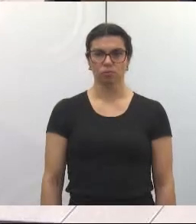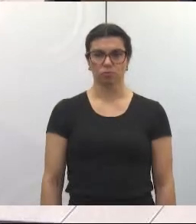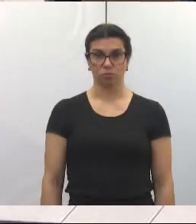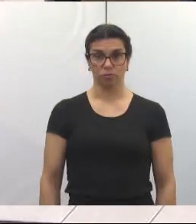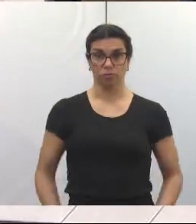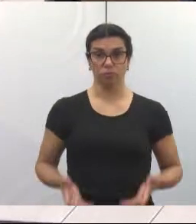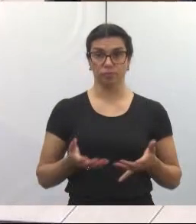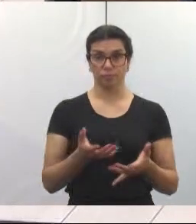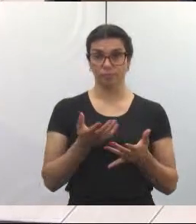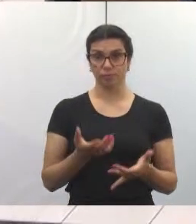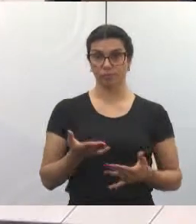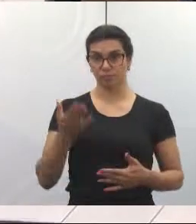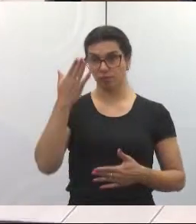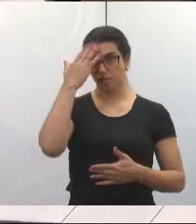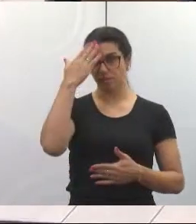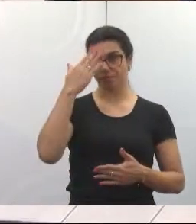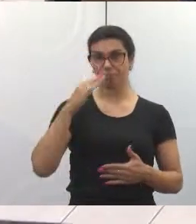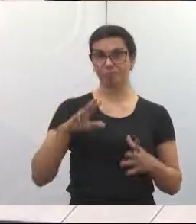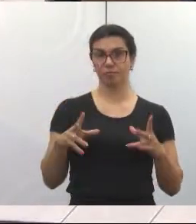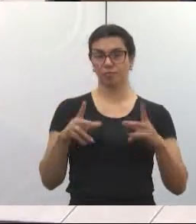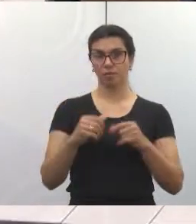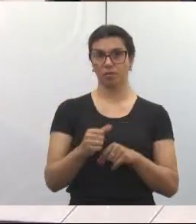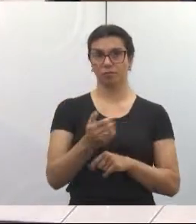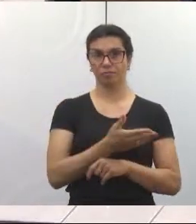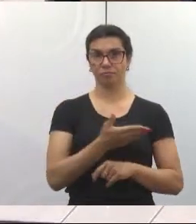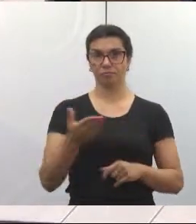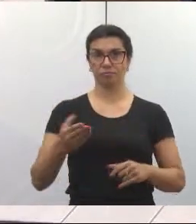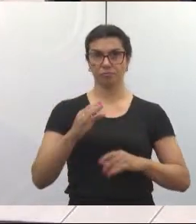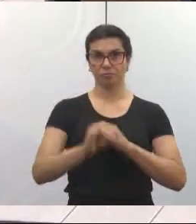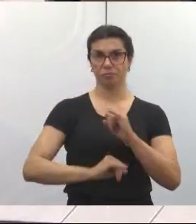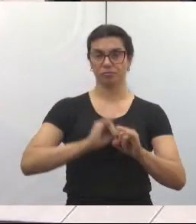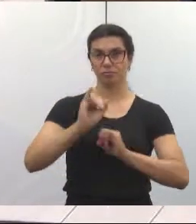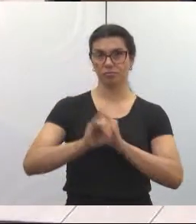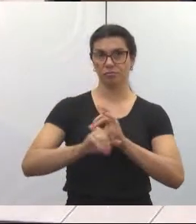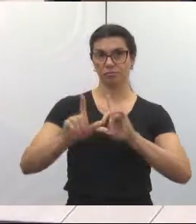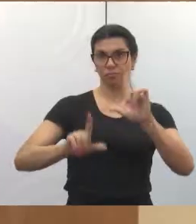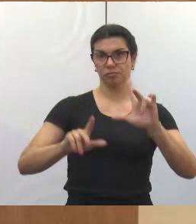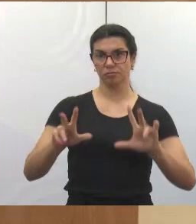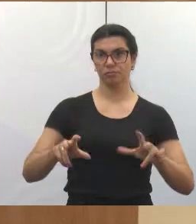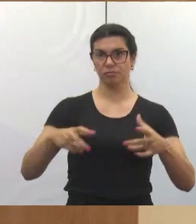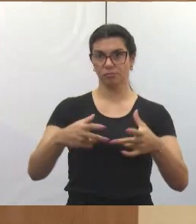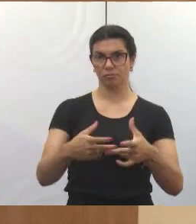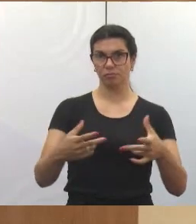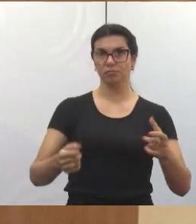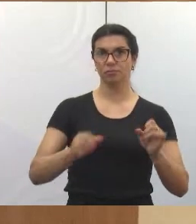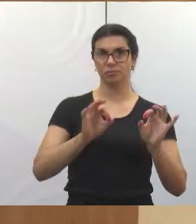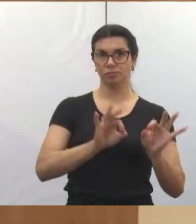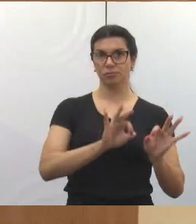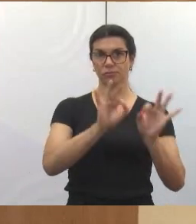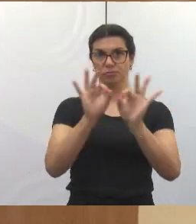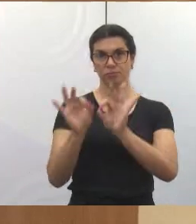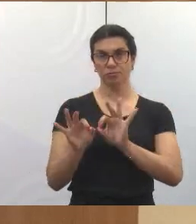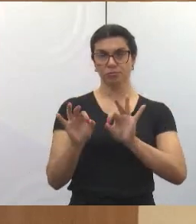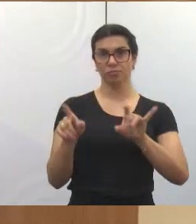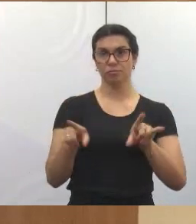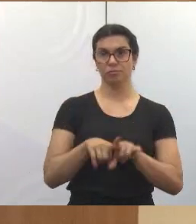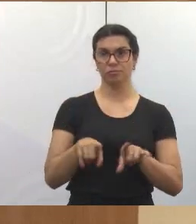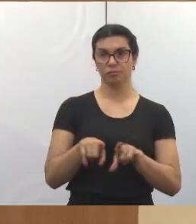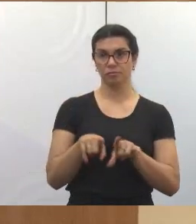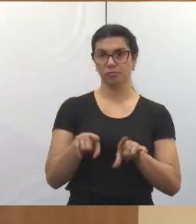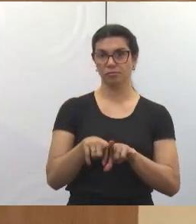Quero cumprimentar a todos que nos acompanham pela TV Câmara, você que acompanha aí